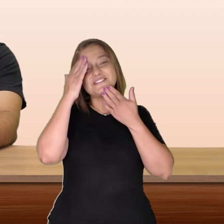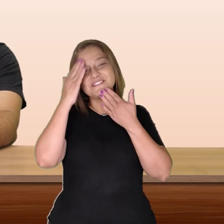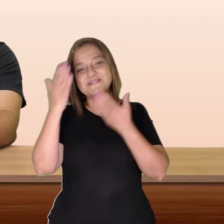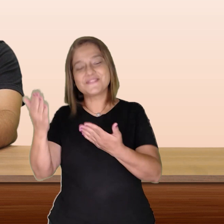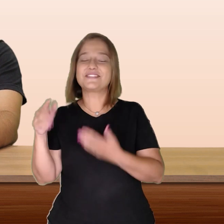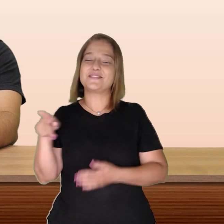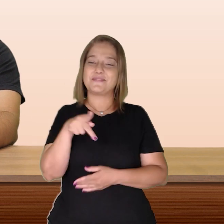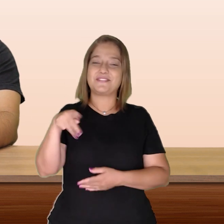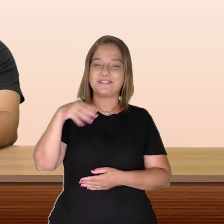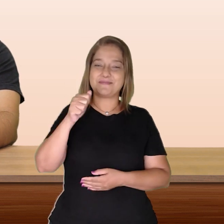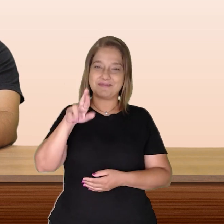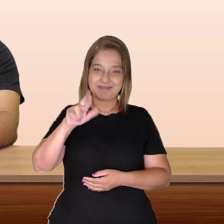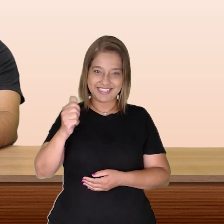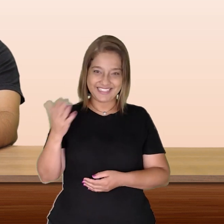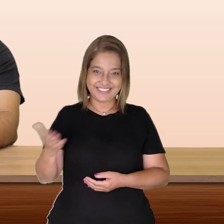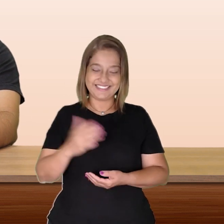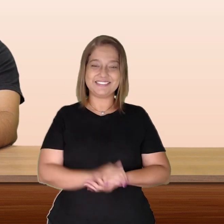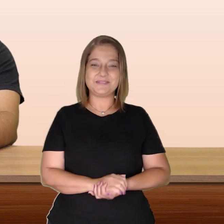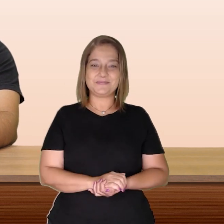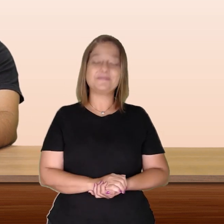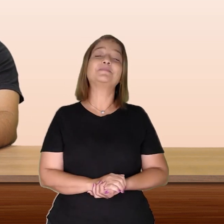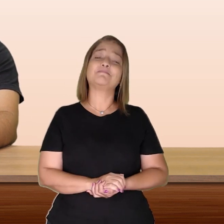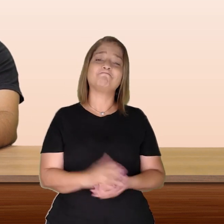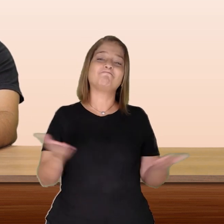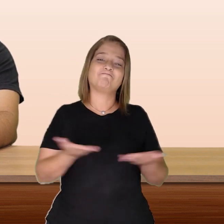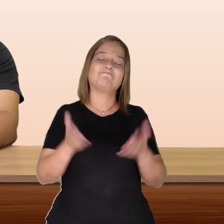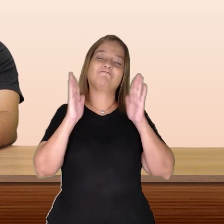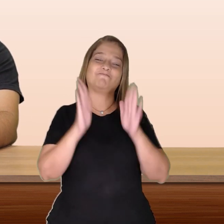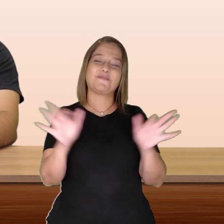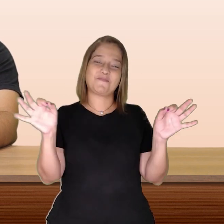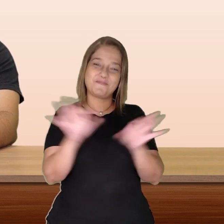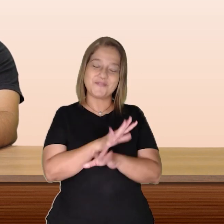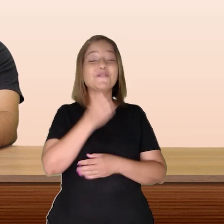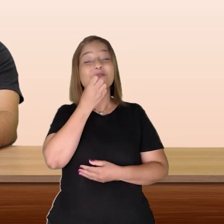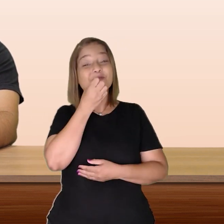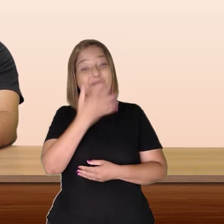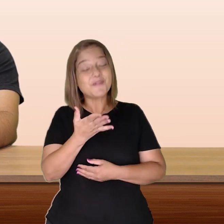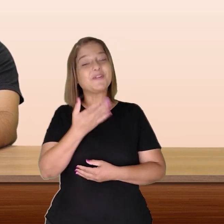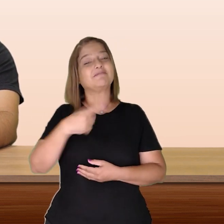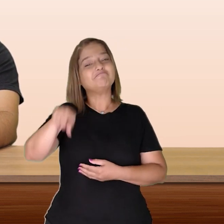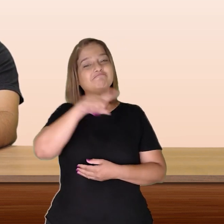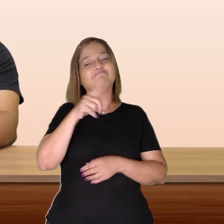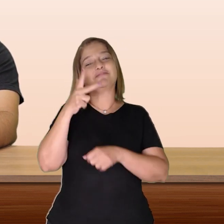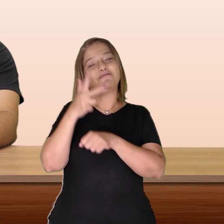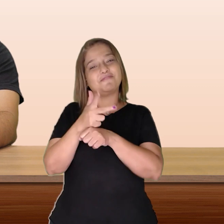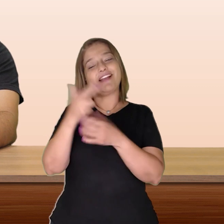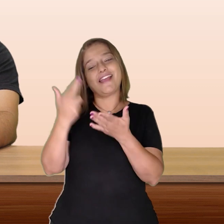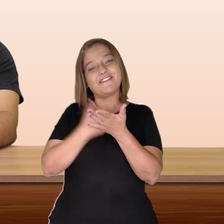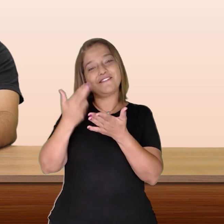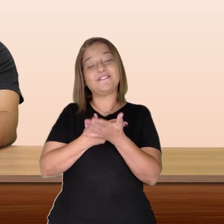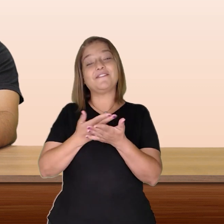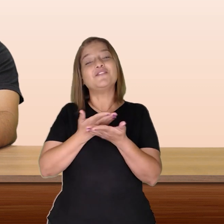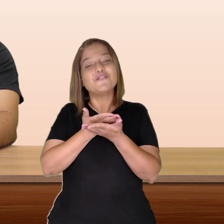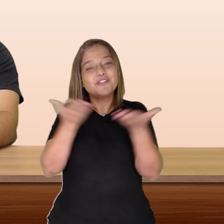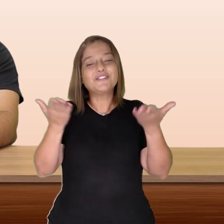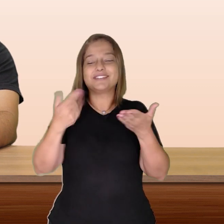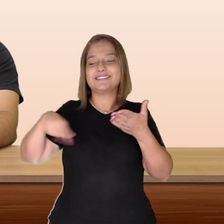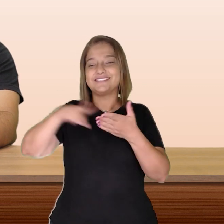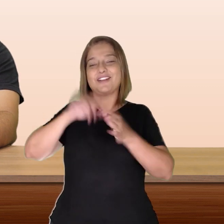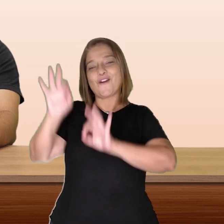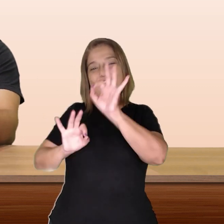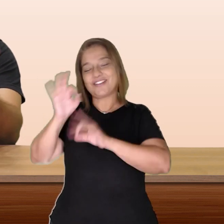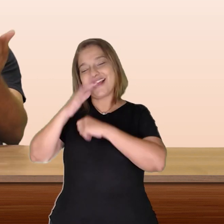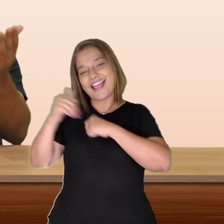Obrigado, professora Mara! E pessoal, estamos ficando por aqui. Foi muito bom fazer esse revista em conexão para vocês